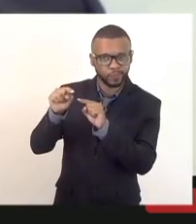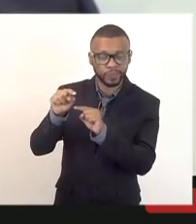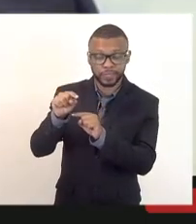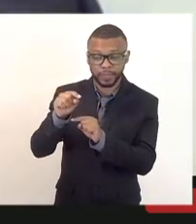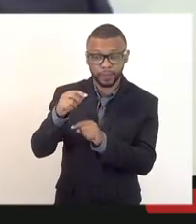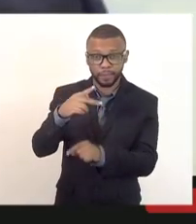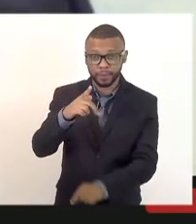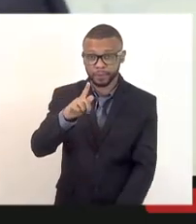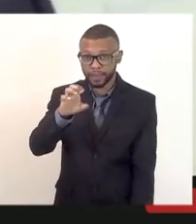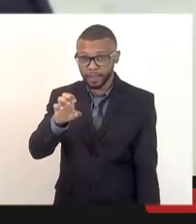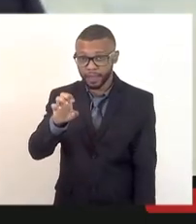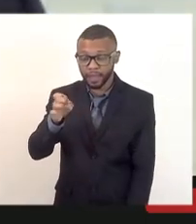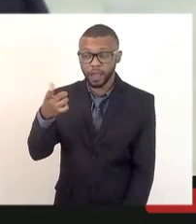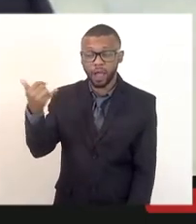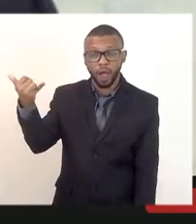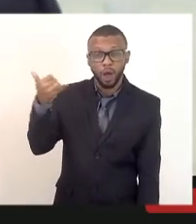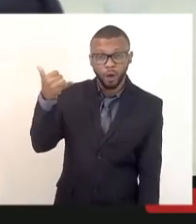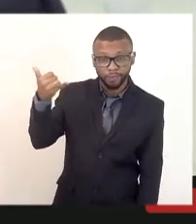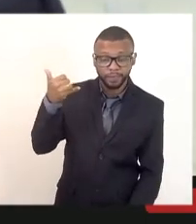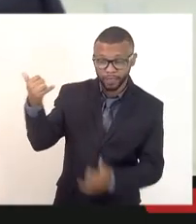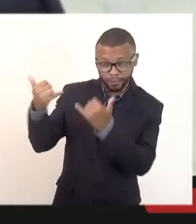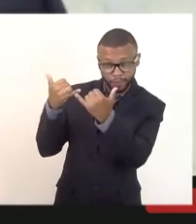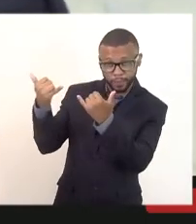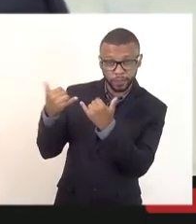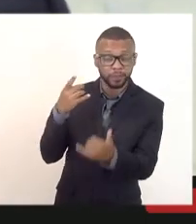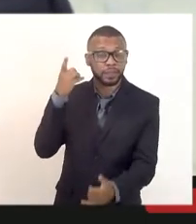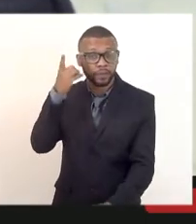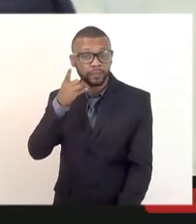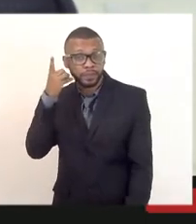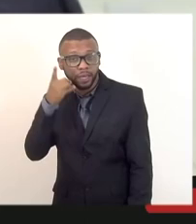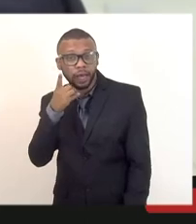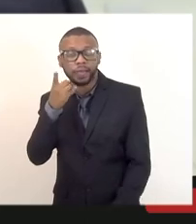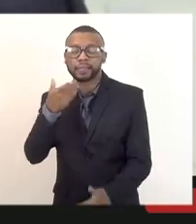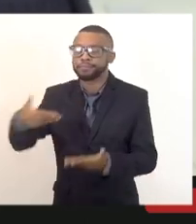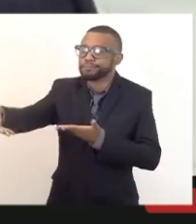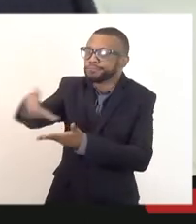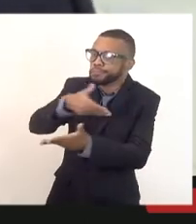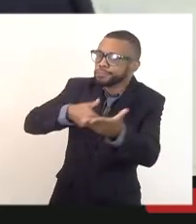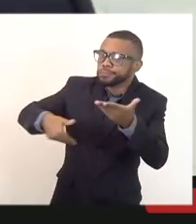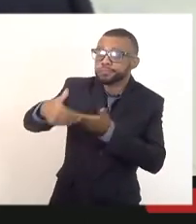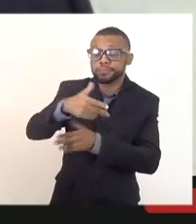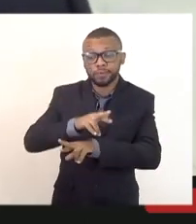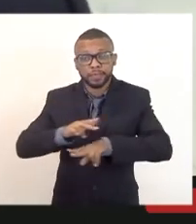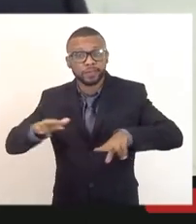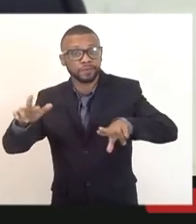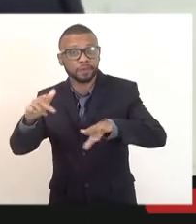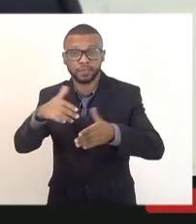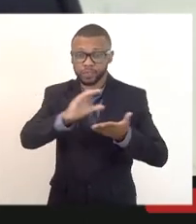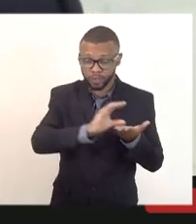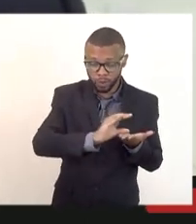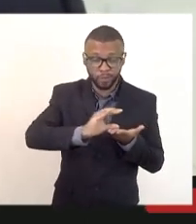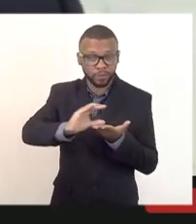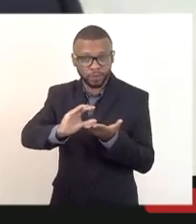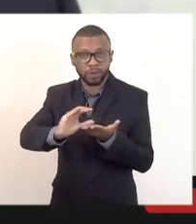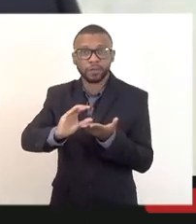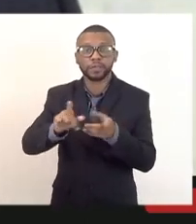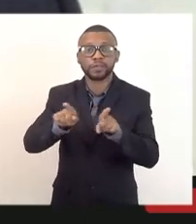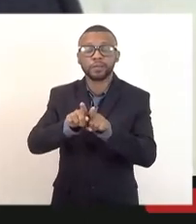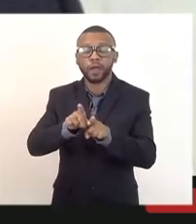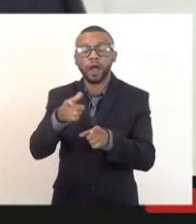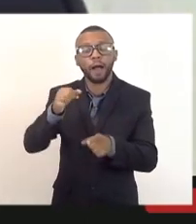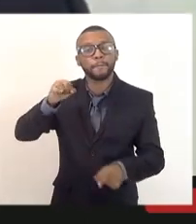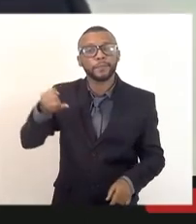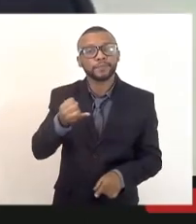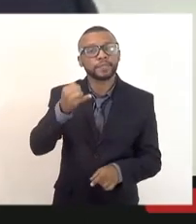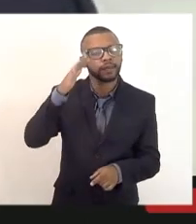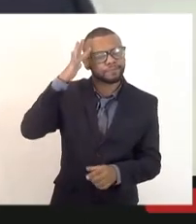gabinete da deputada Marta Rocha também, os demais deputados, interagir com as comissões, e aí provocar a PGE, consequentemente que vai interagir lá